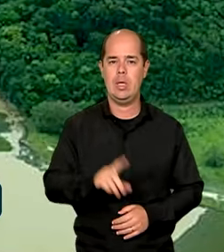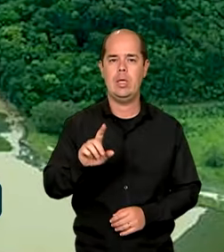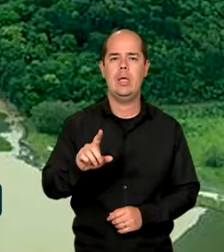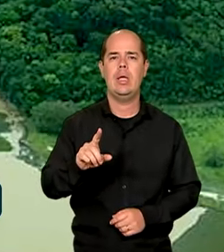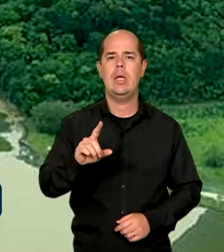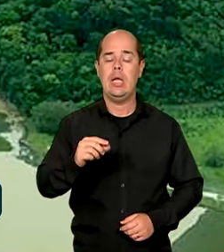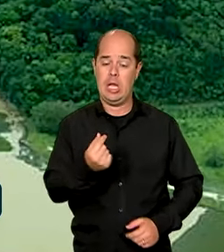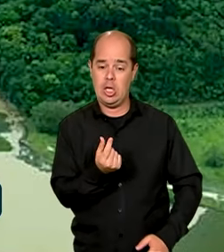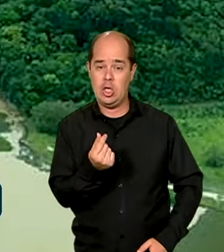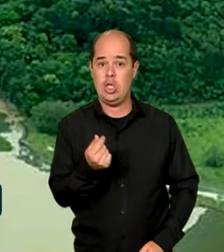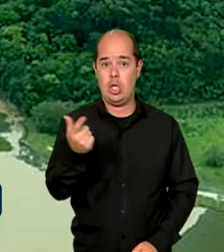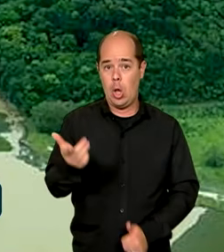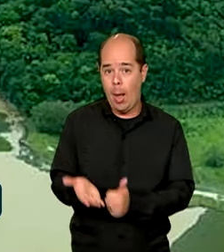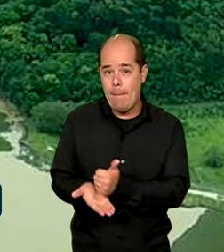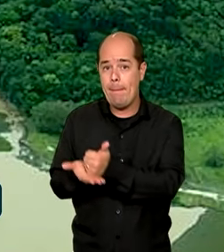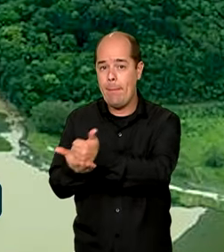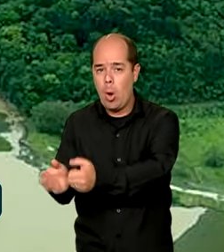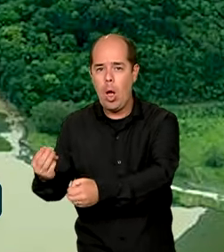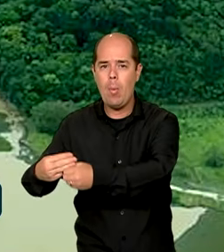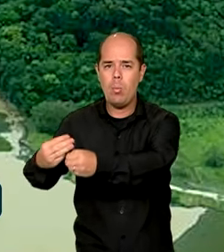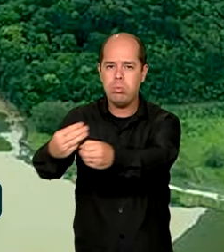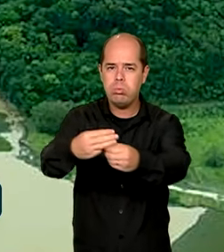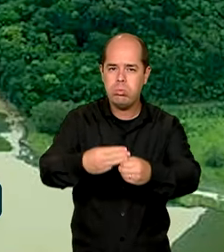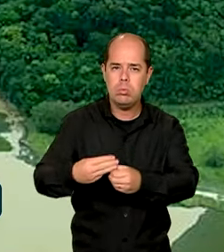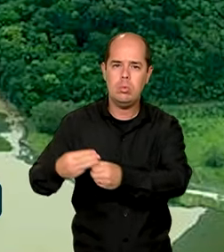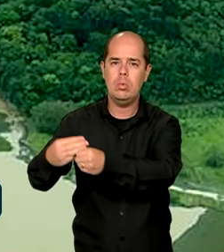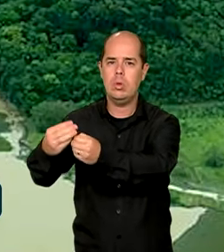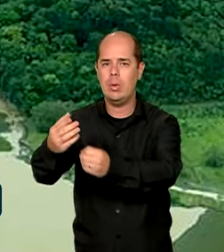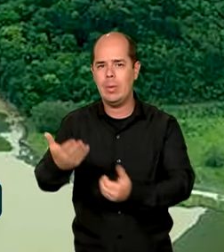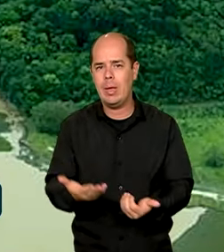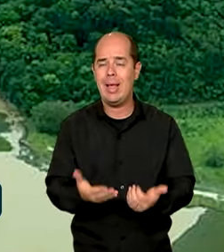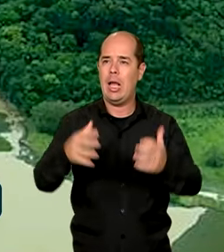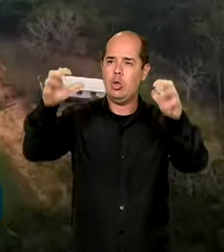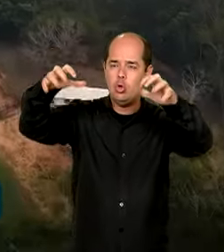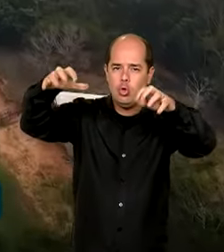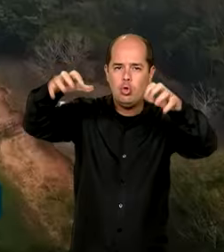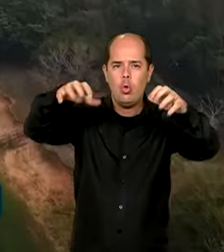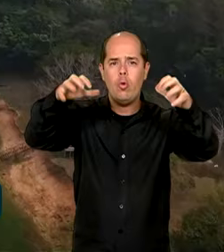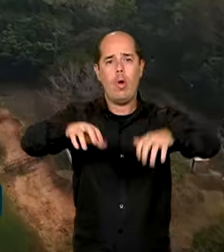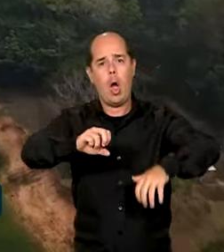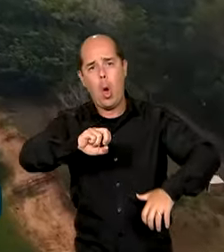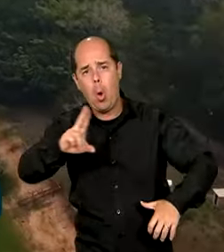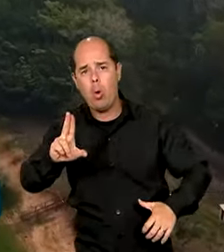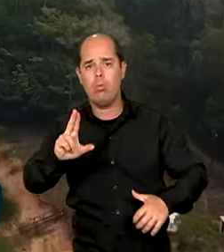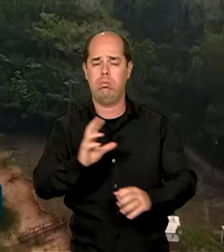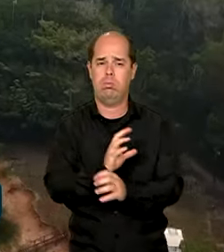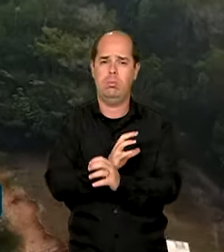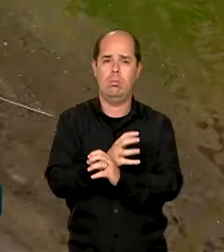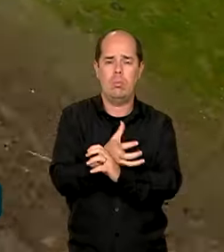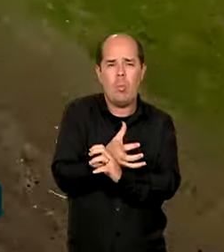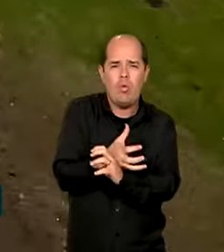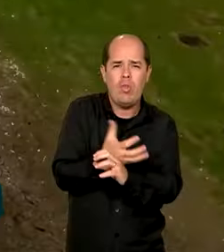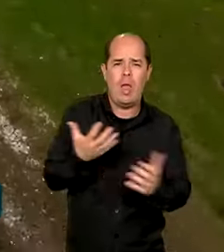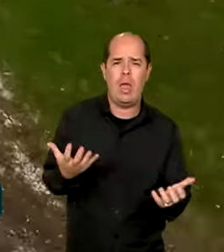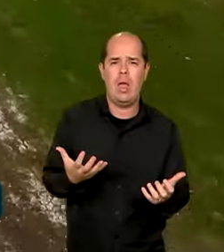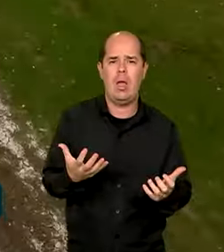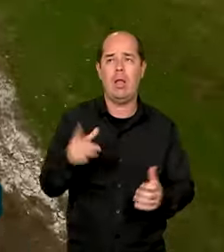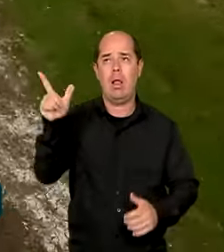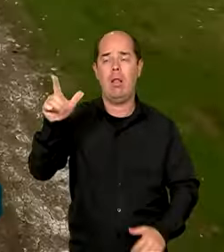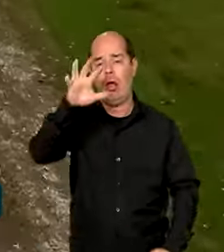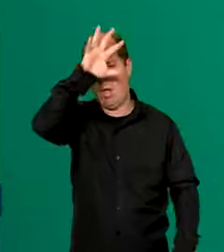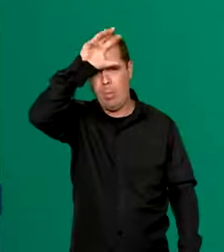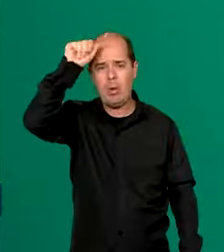emergência e calamidade, seja por causa das chuvas, como no Paraná, seja por causa da estiagem, como no